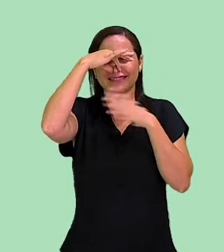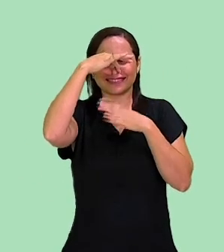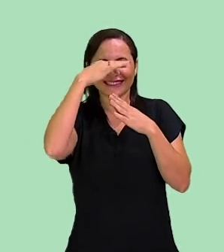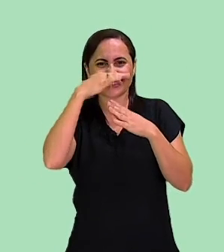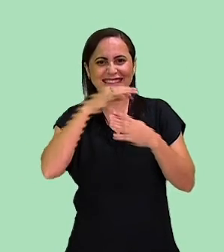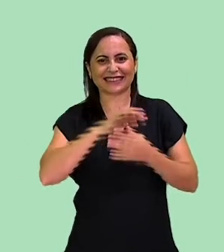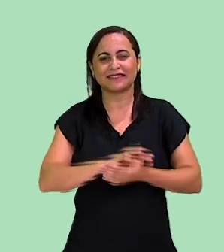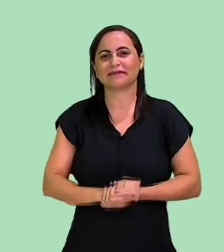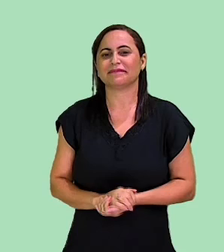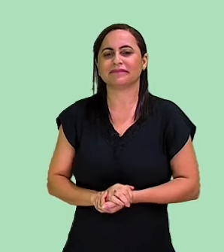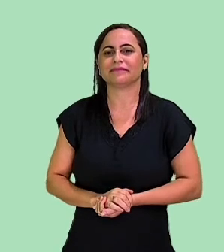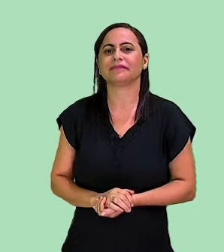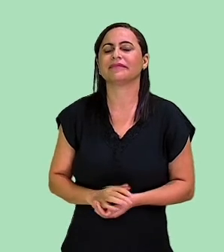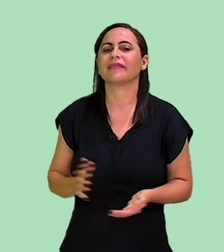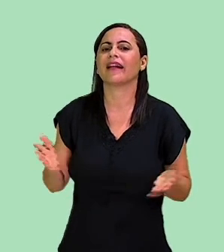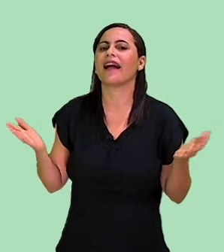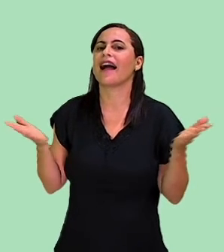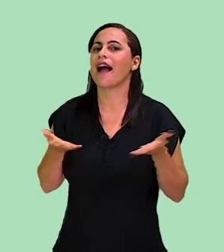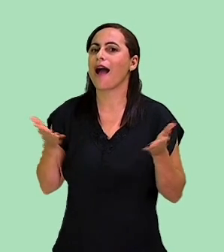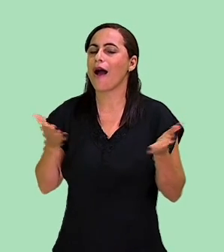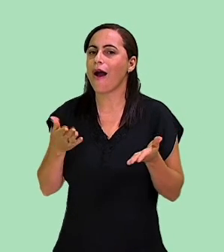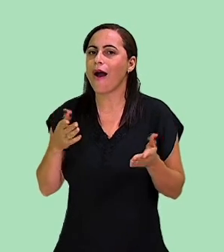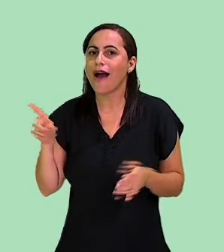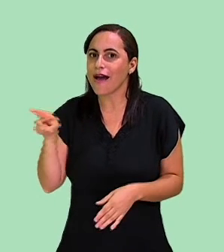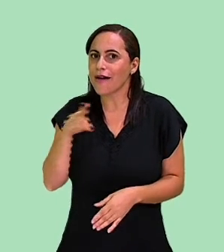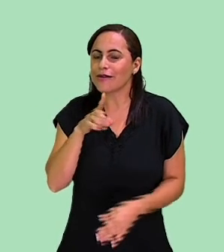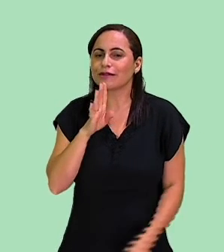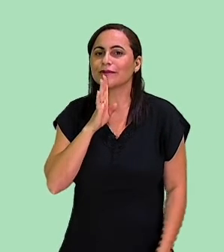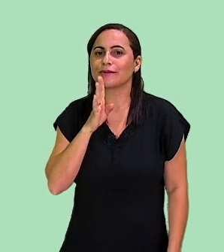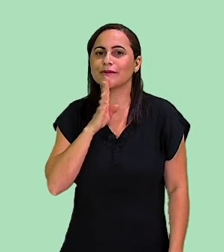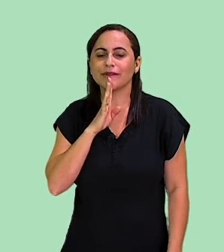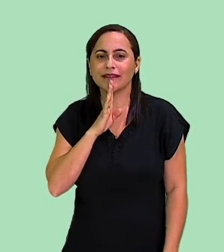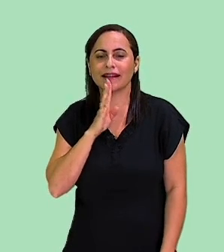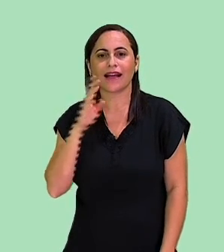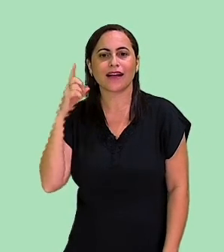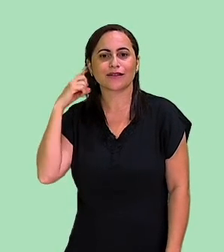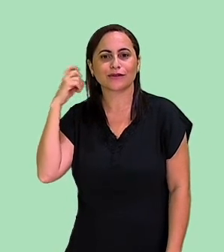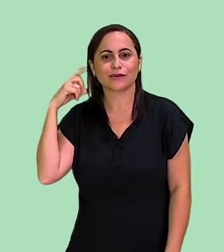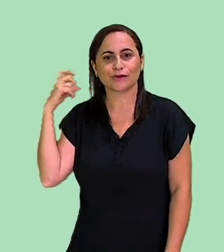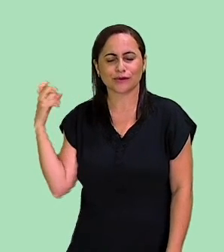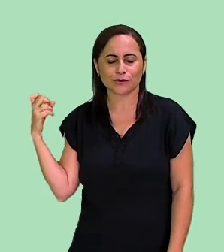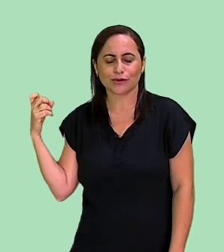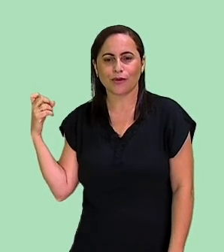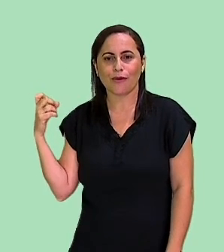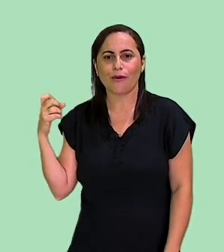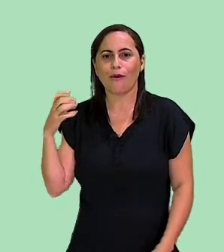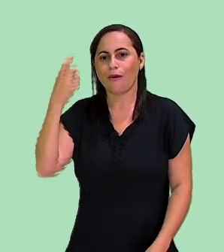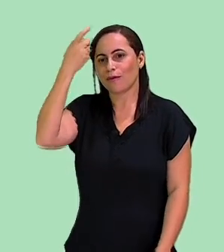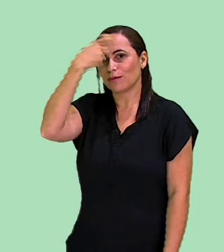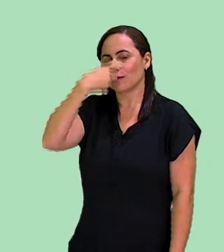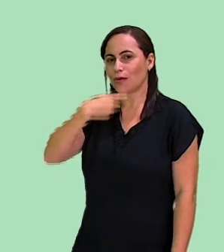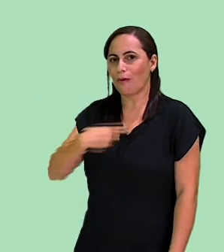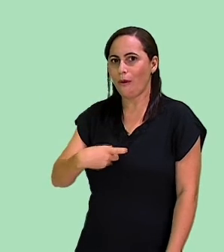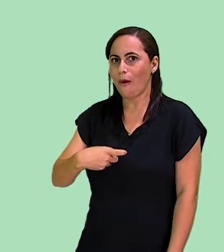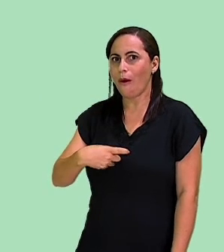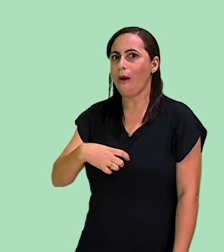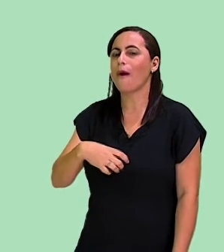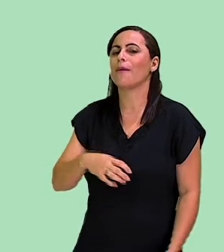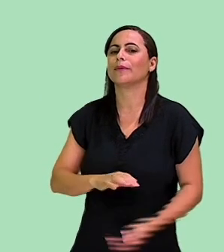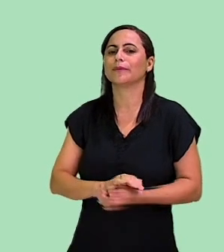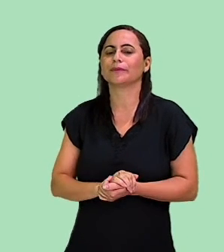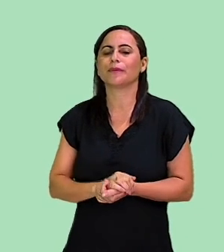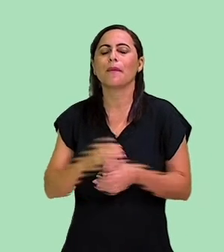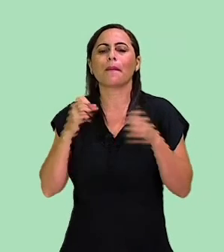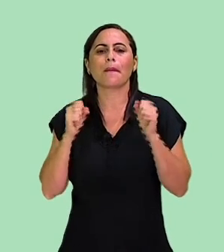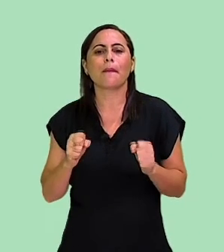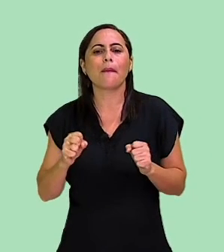Agora que as crianças já conhecem o som do corpo, que o corpo produz sons, podem brincar